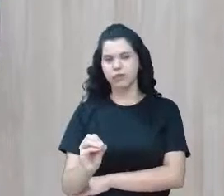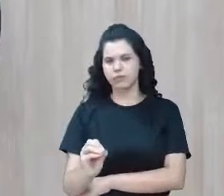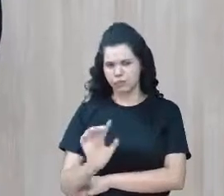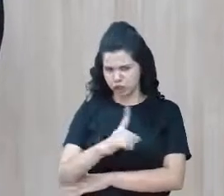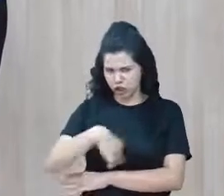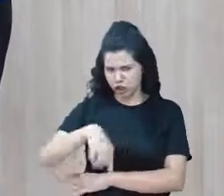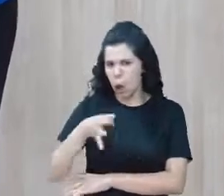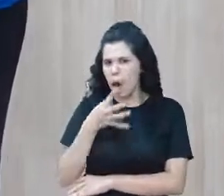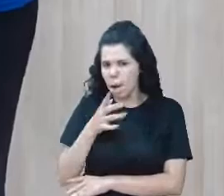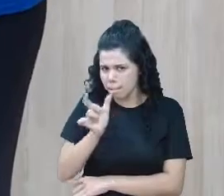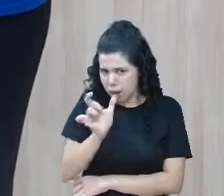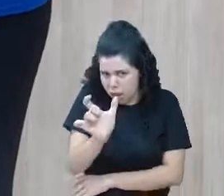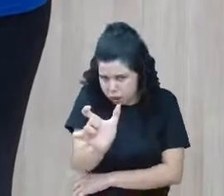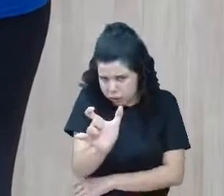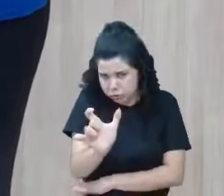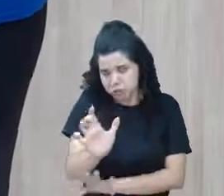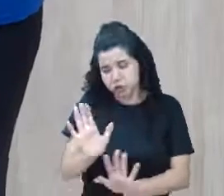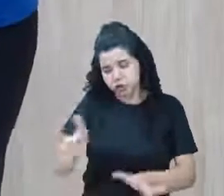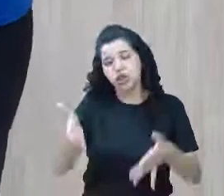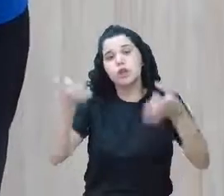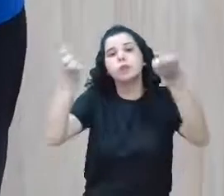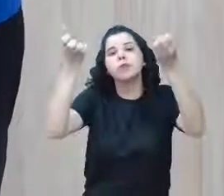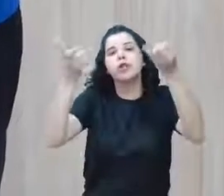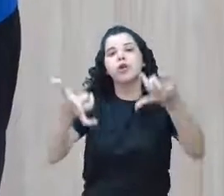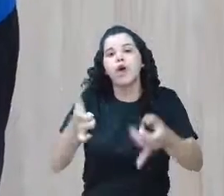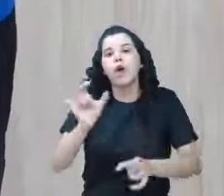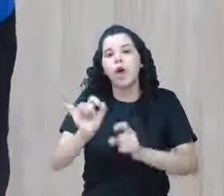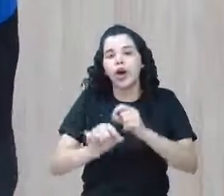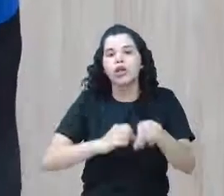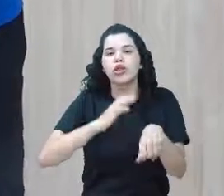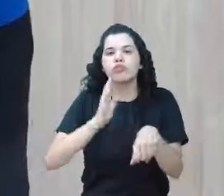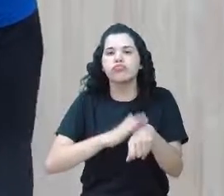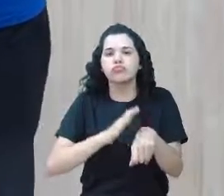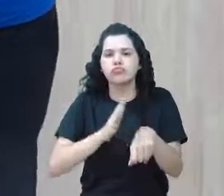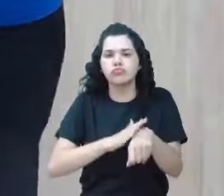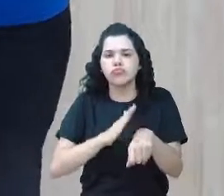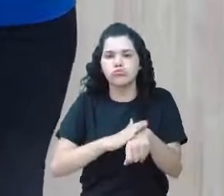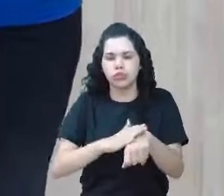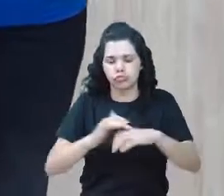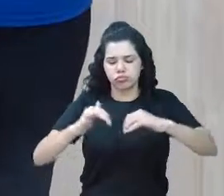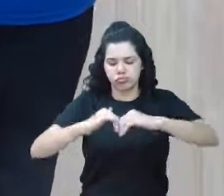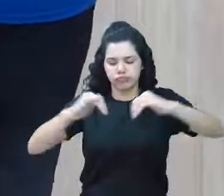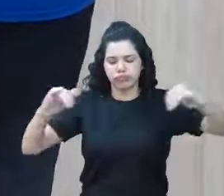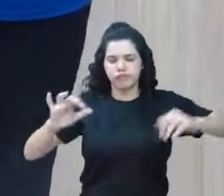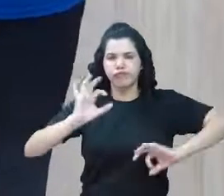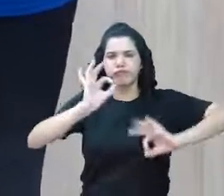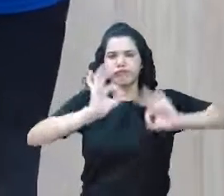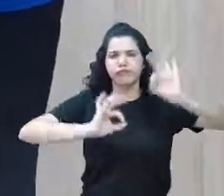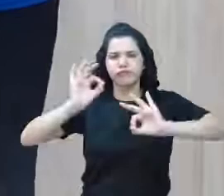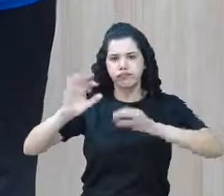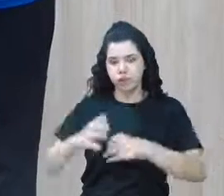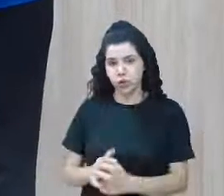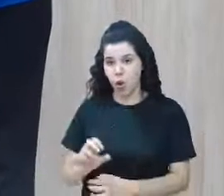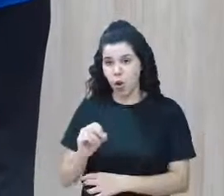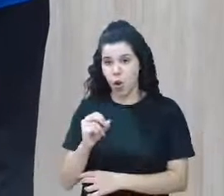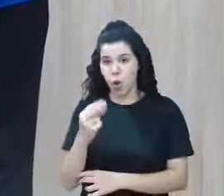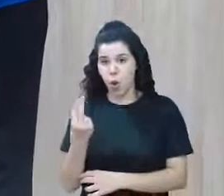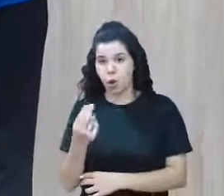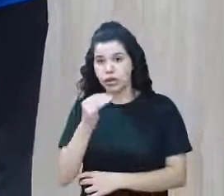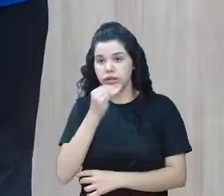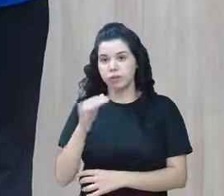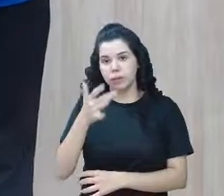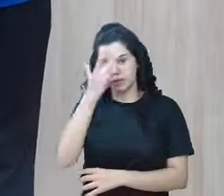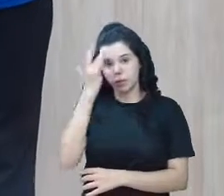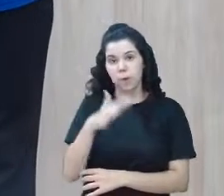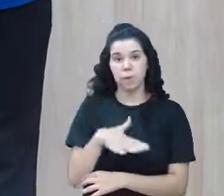falamos apenas na questão do inventário. Quando é na questão de separação ou a morte de